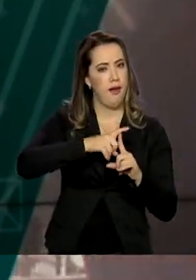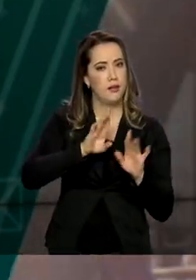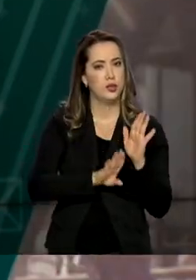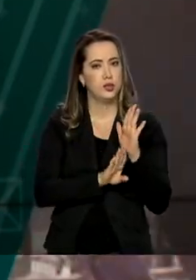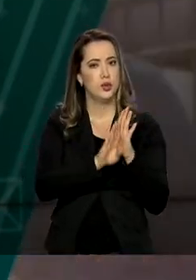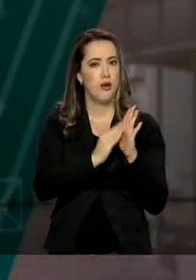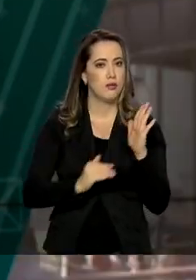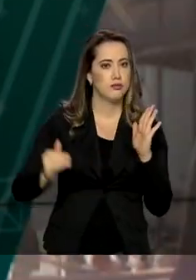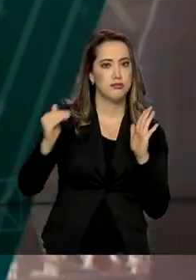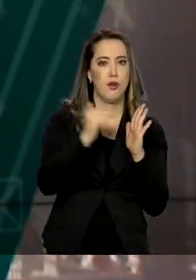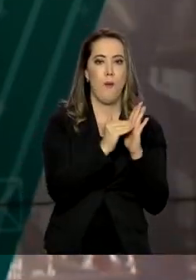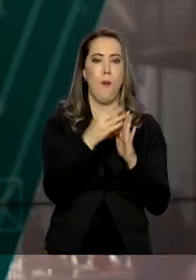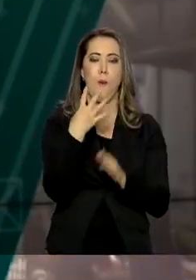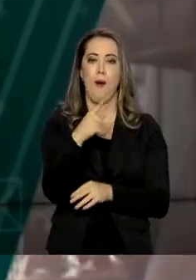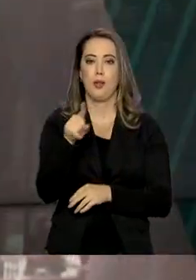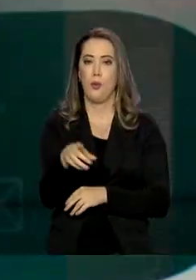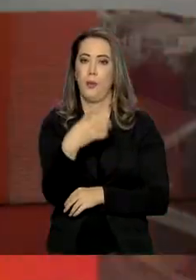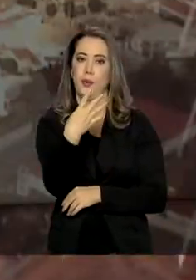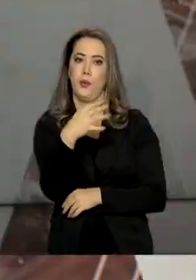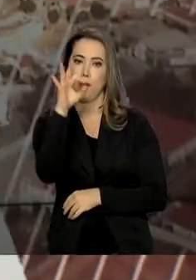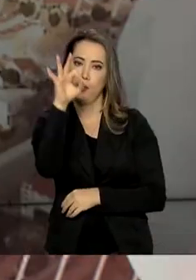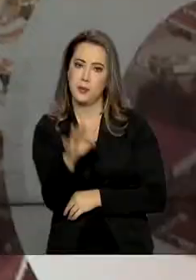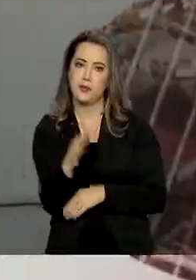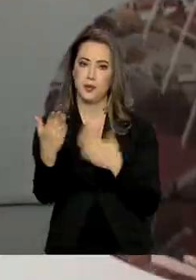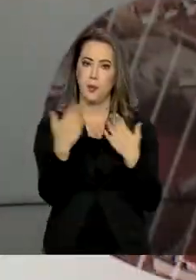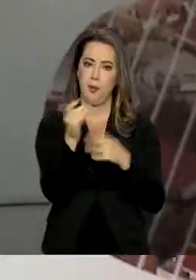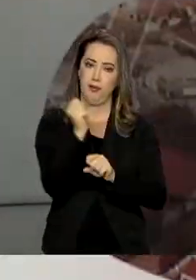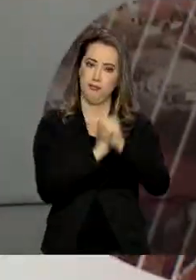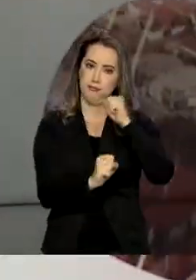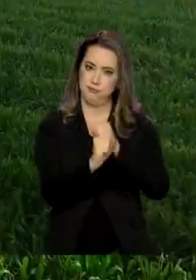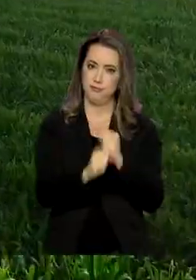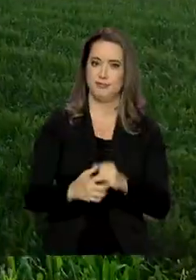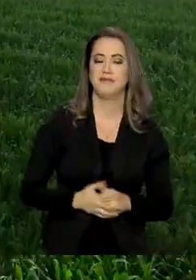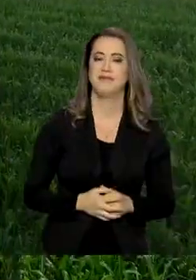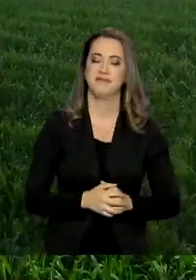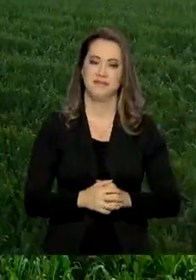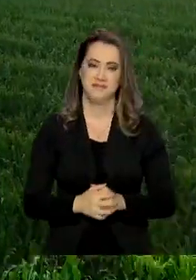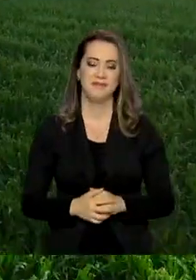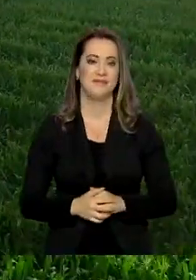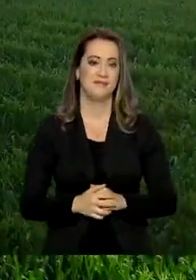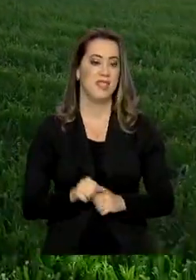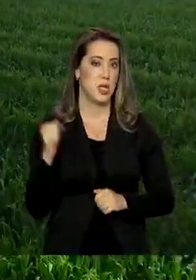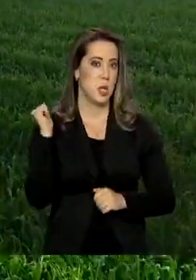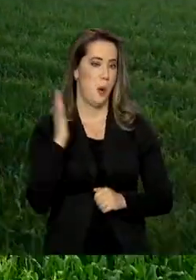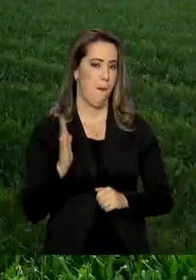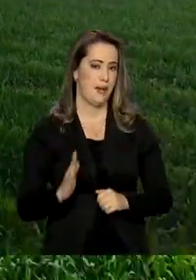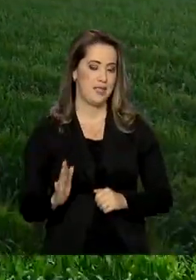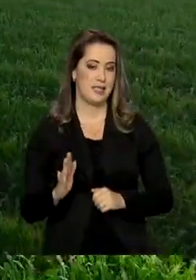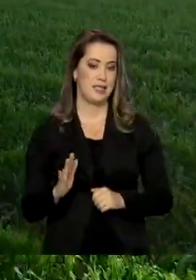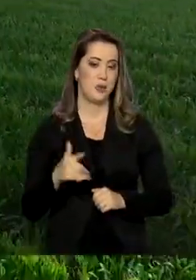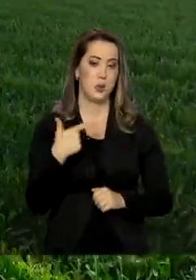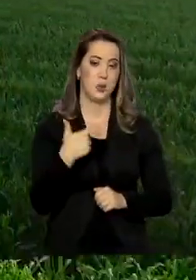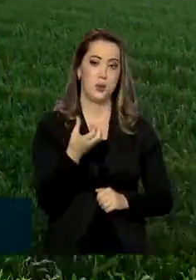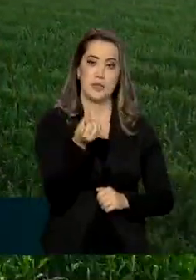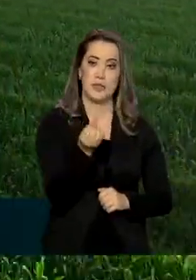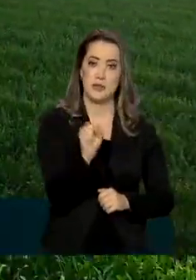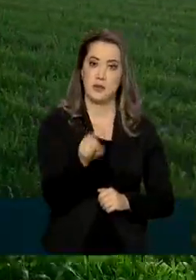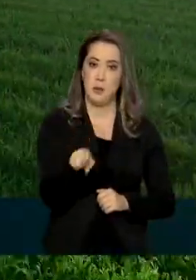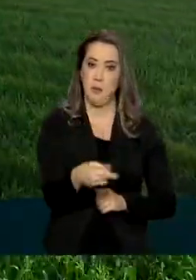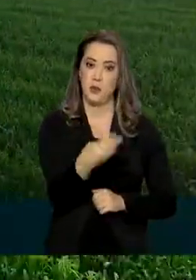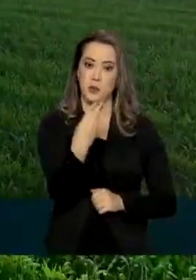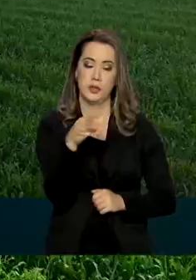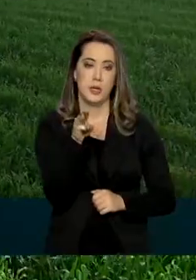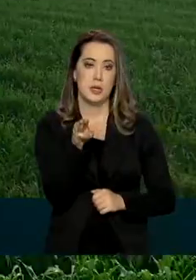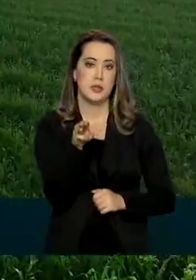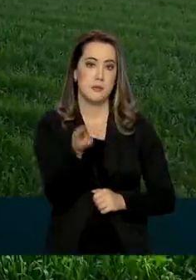aumento de 4,4% em relação à safra anterior. O Brasil deve produzir 268,3